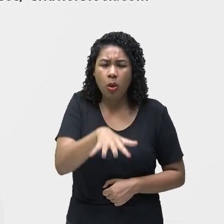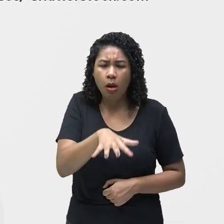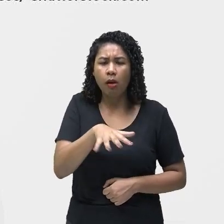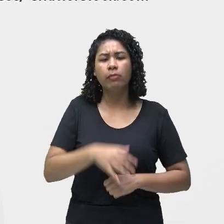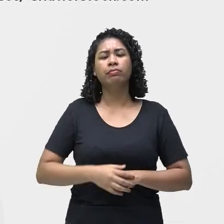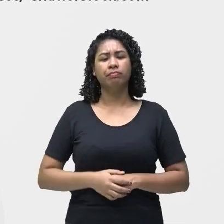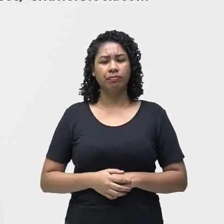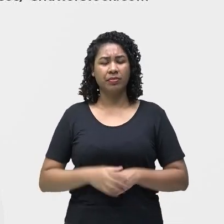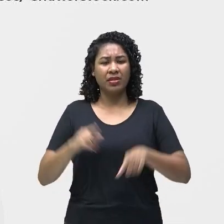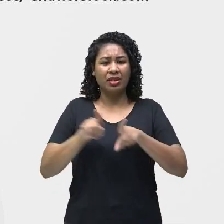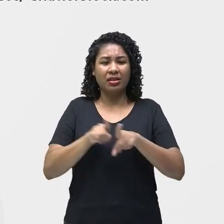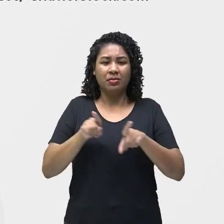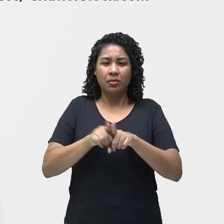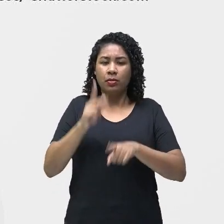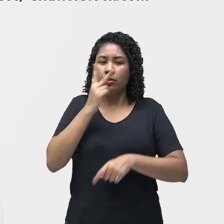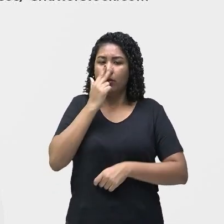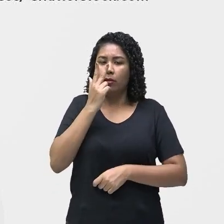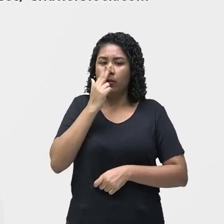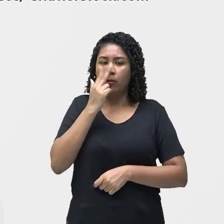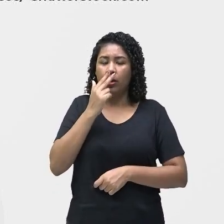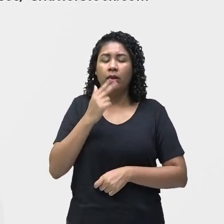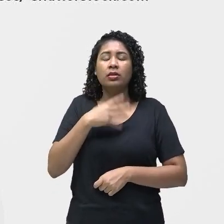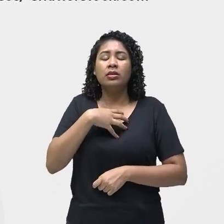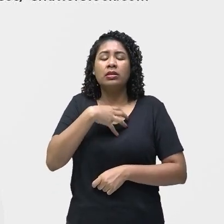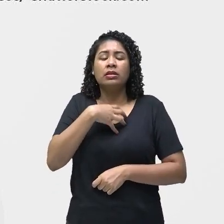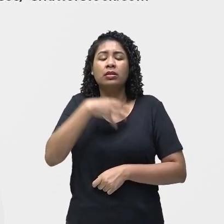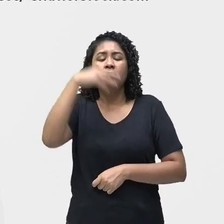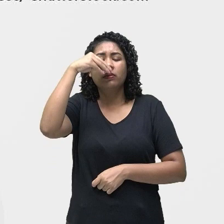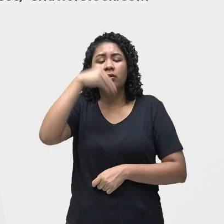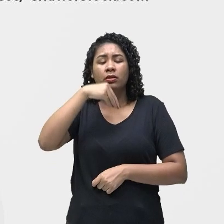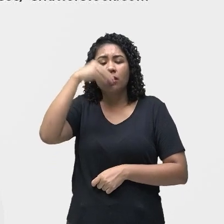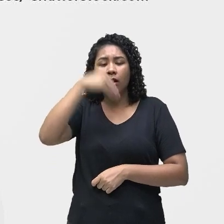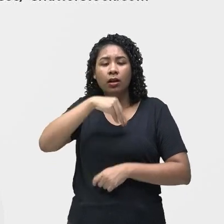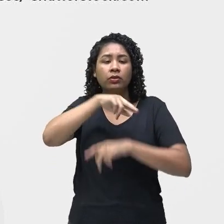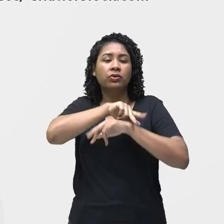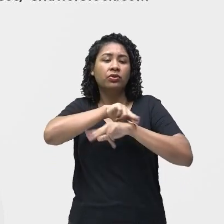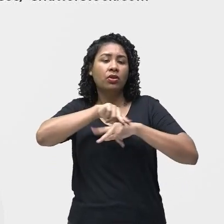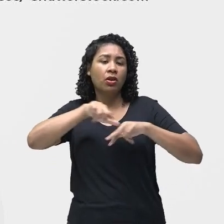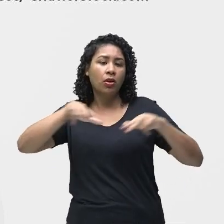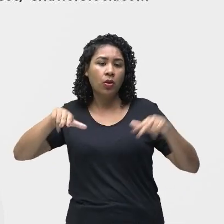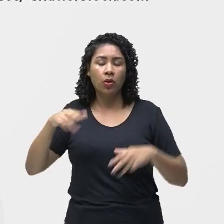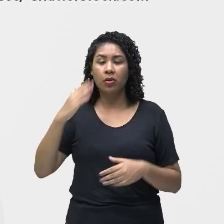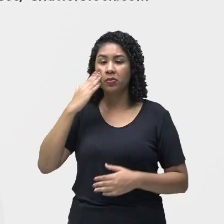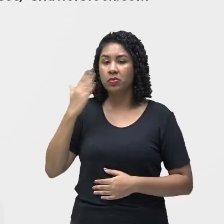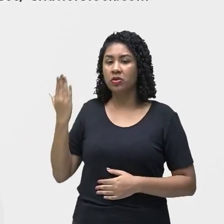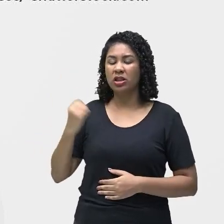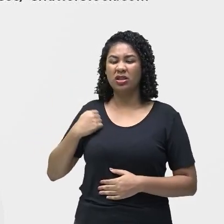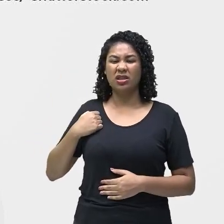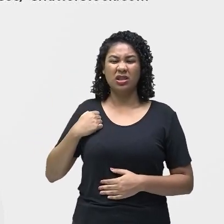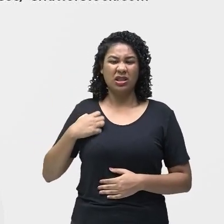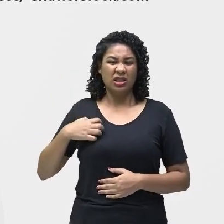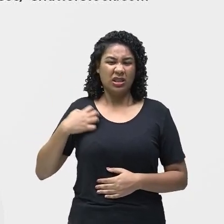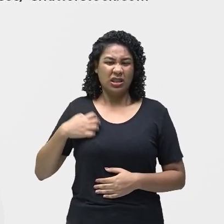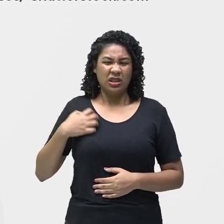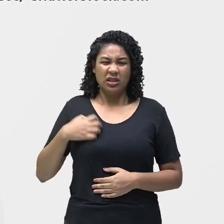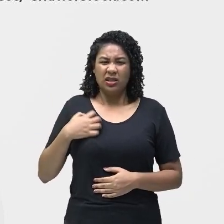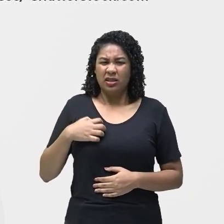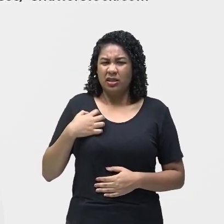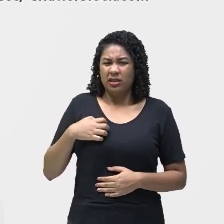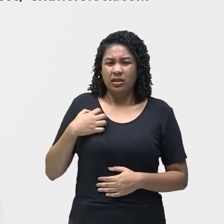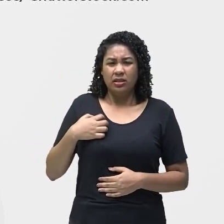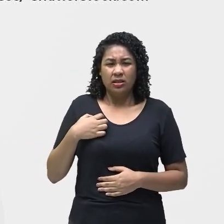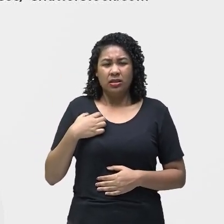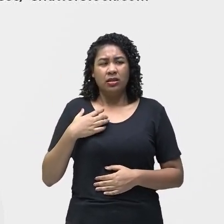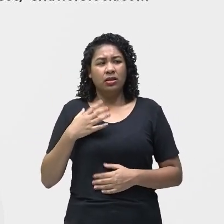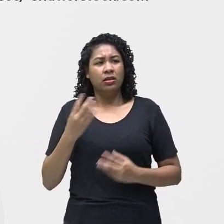líquidos pode levar a outros sintomas, como por exemplo, irritabilidade, letargia, a pessoa